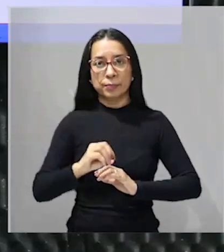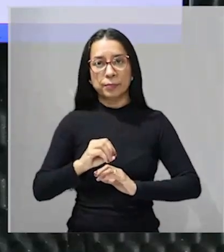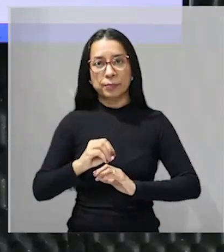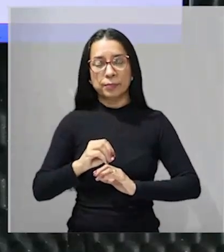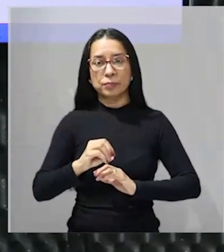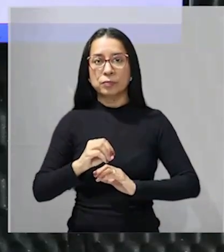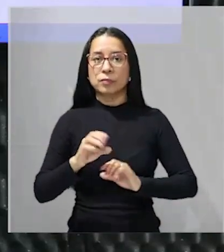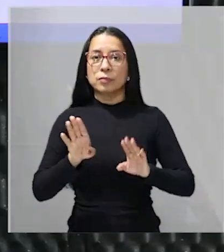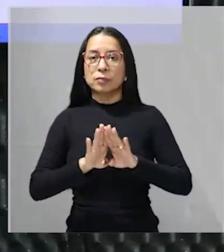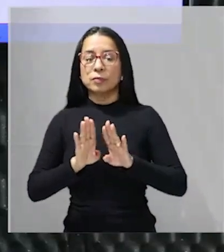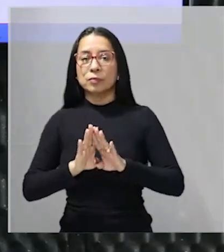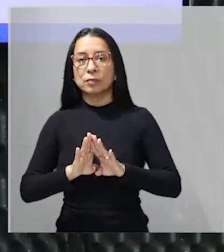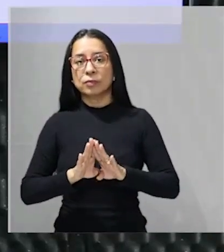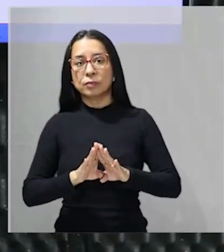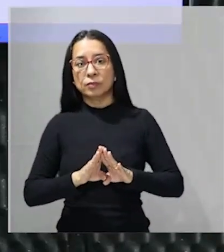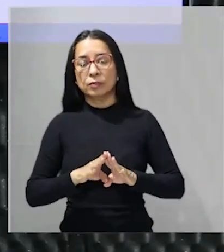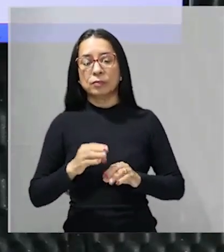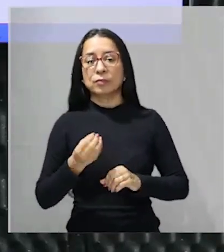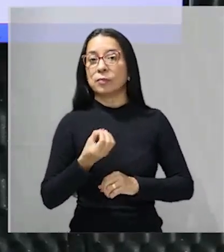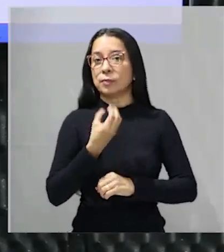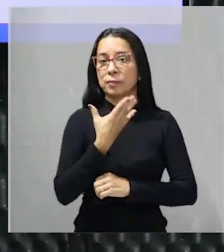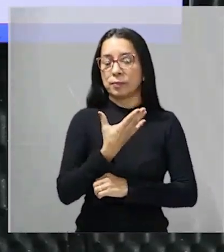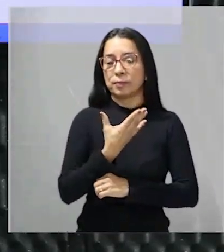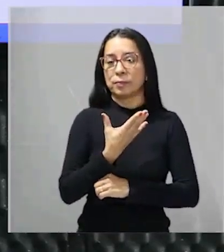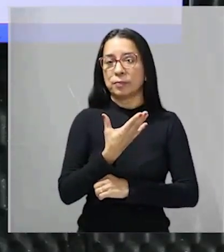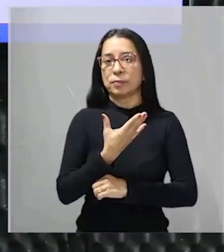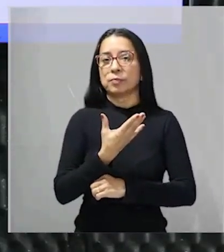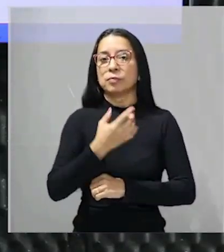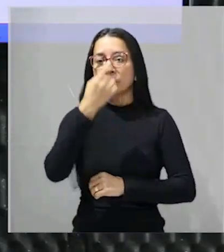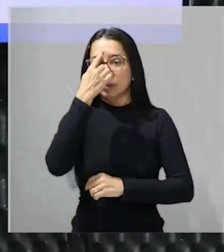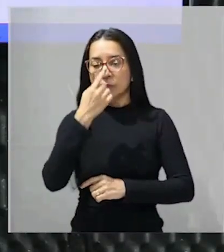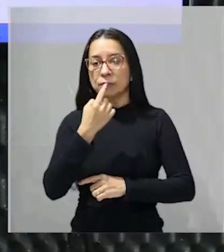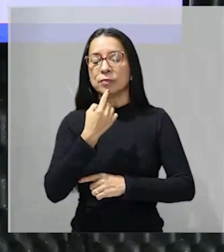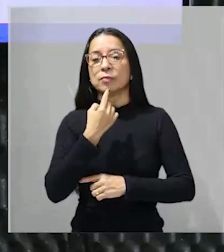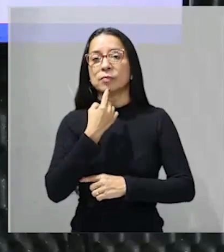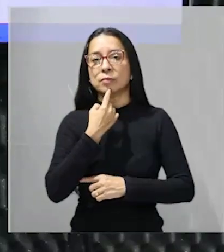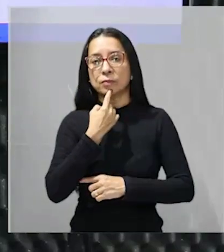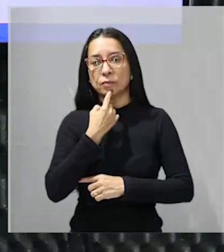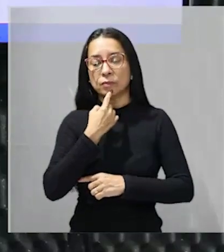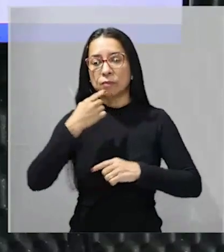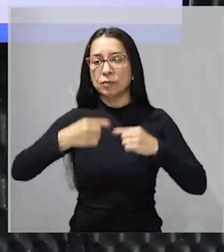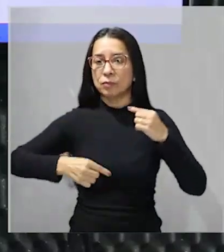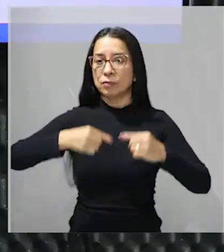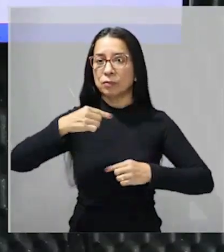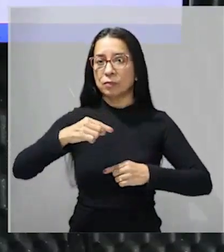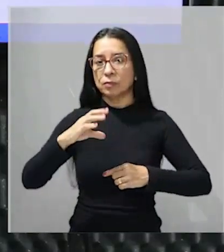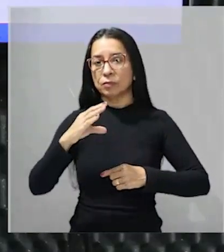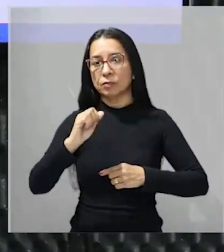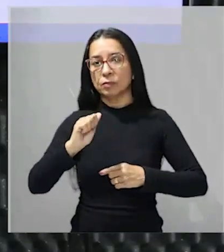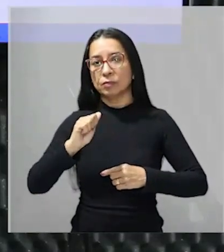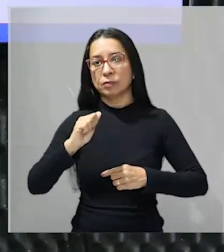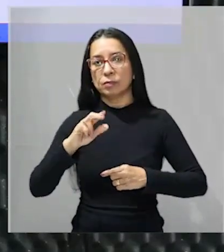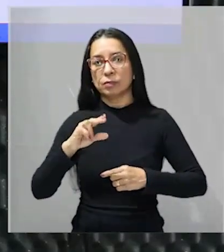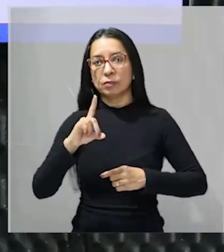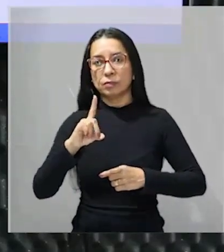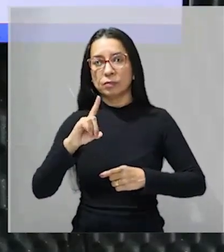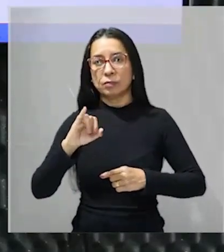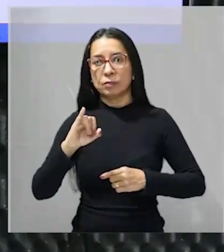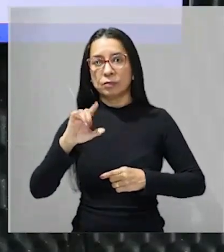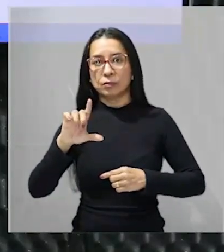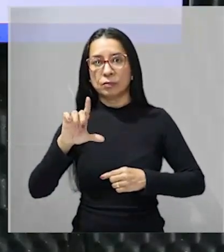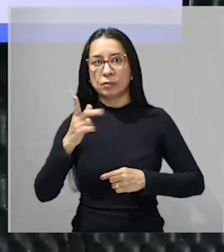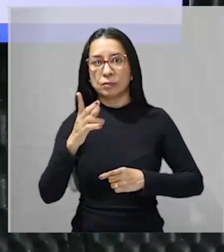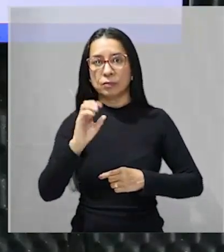-americanas também favorece a figura política do caudilho o surgimento do caudilho com o principal fenômeno